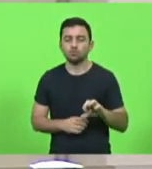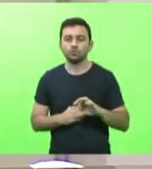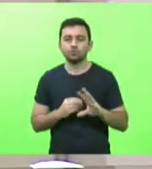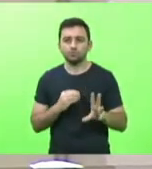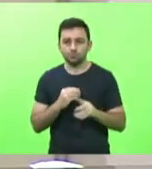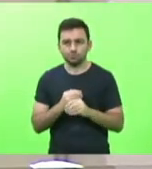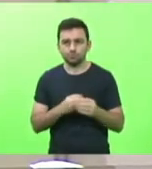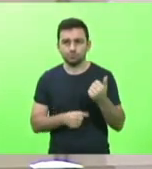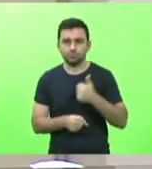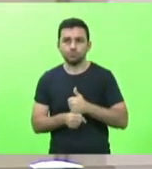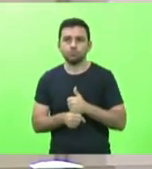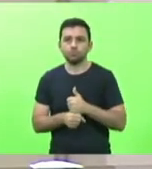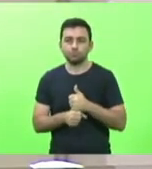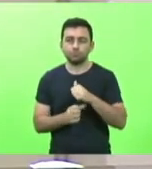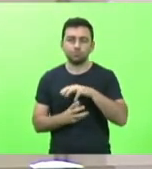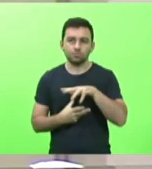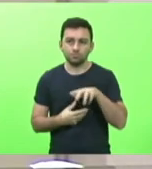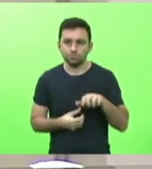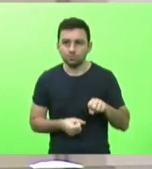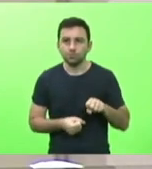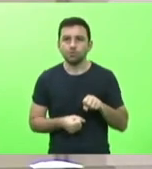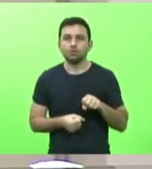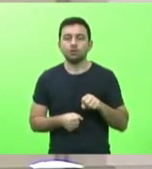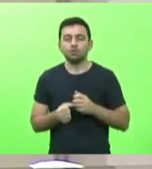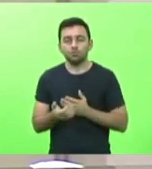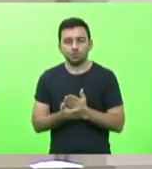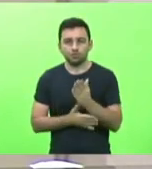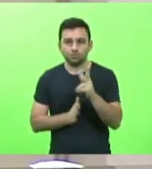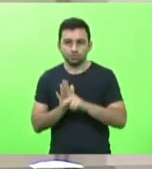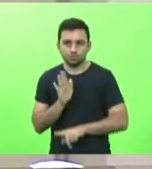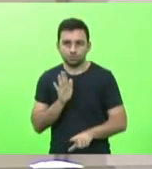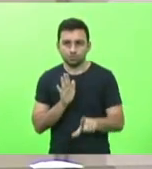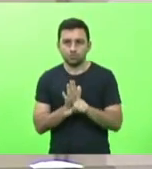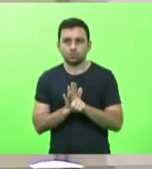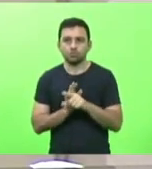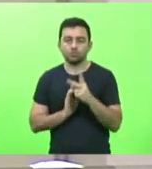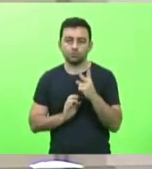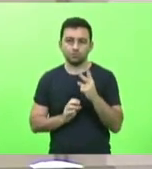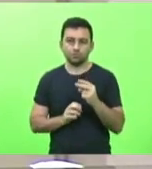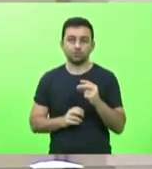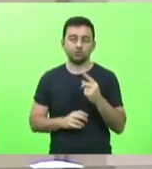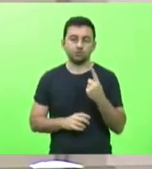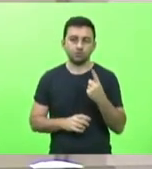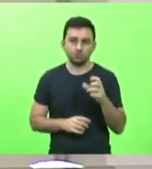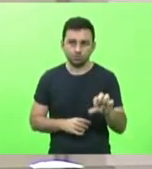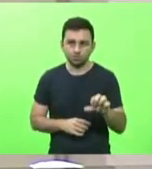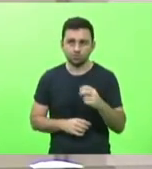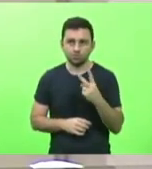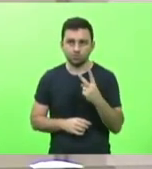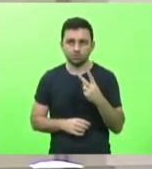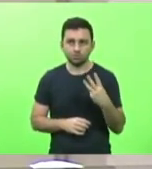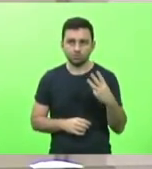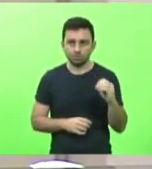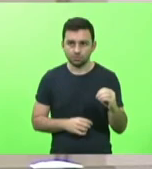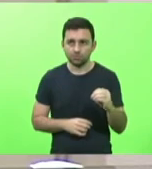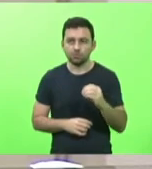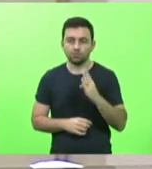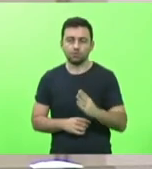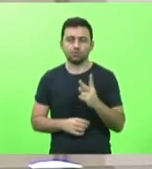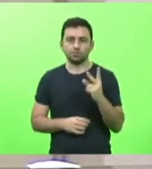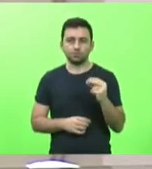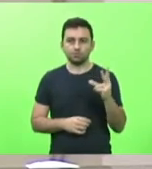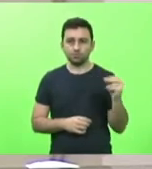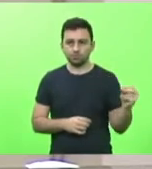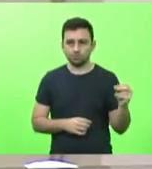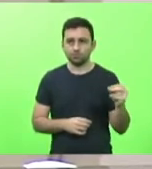por unanimidade, foram aprovados os projetos de lei número 299 e 230, barra 2020. Ambos com suas emendas